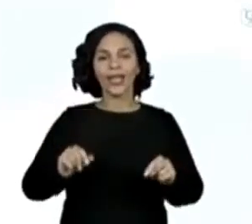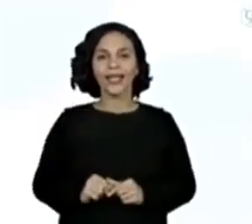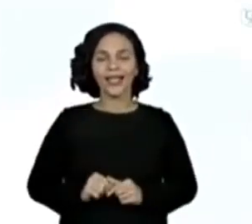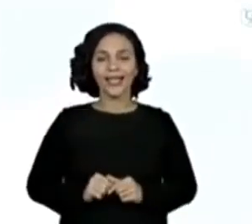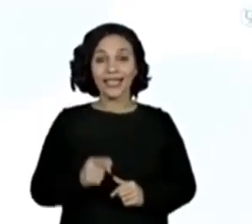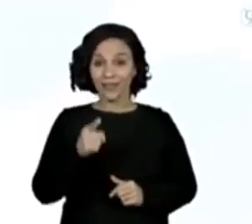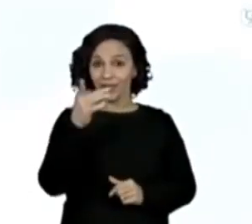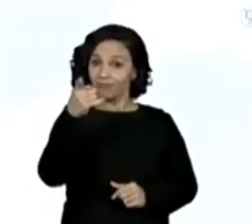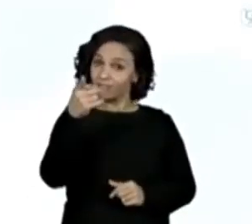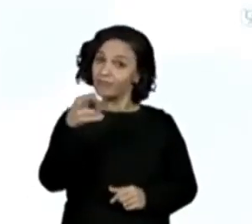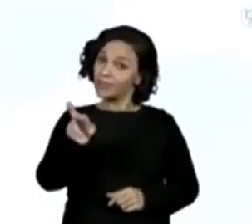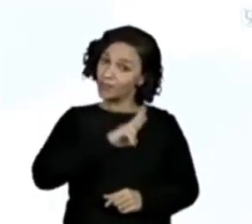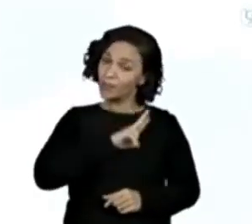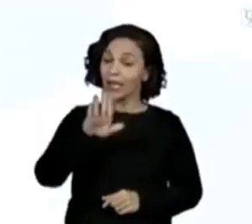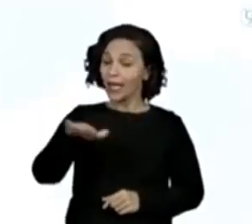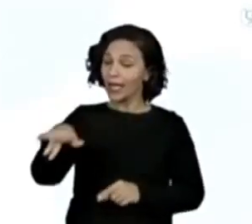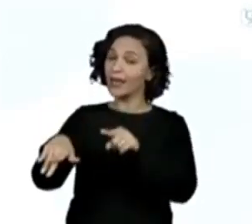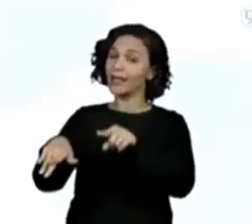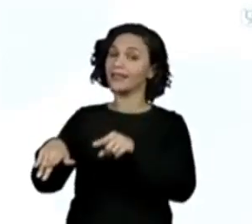precisam responder, tá bom?